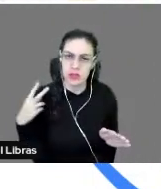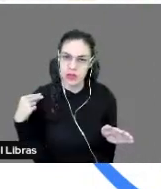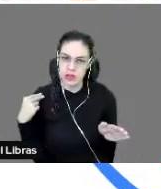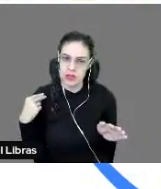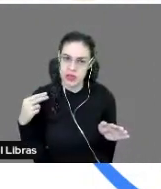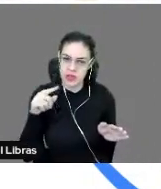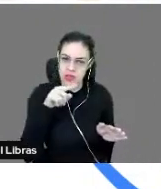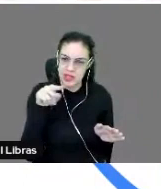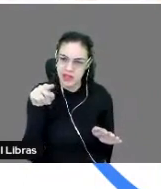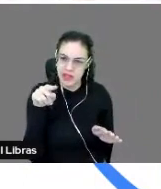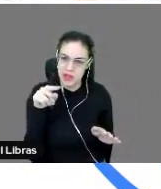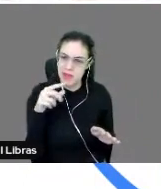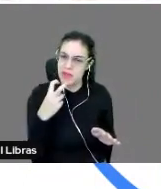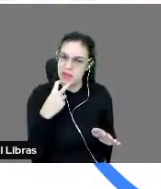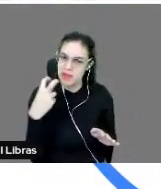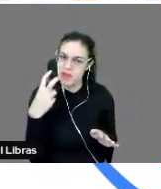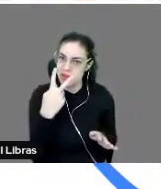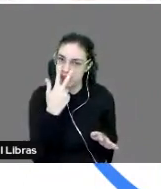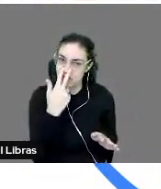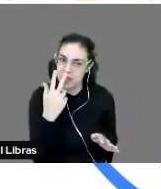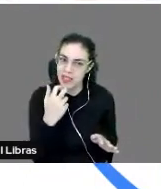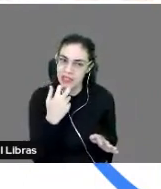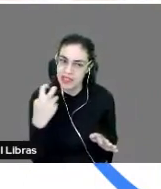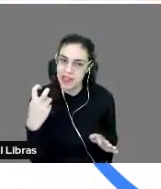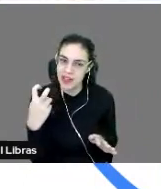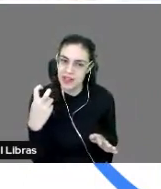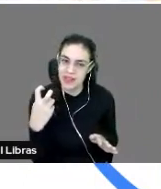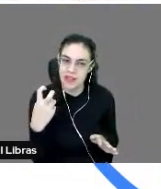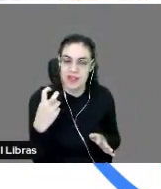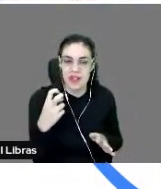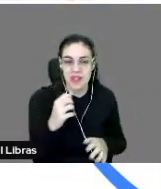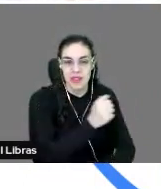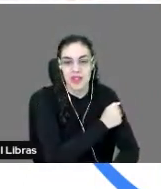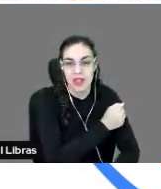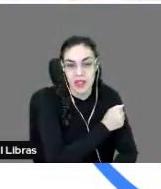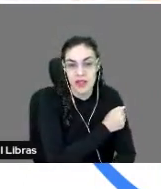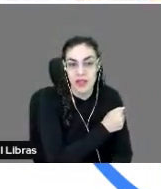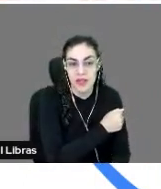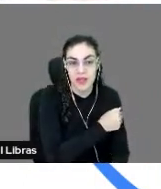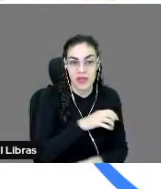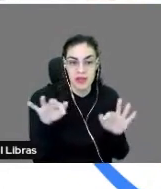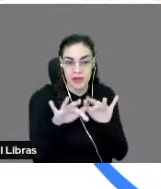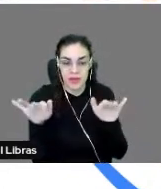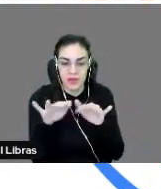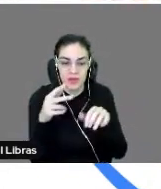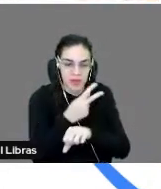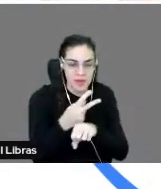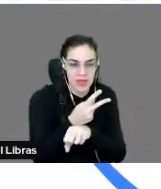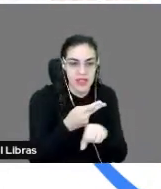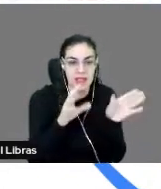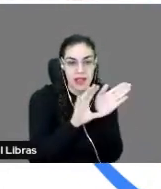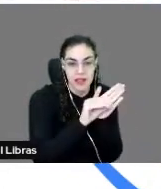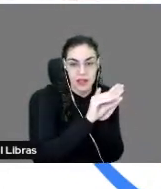a voz do aluno, né? Então, eu não tinha nenhuma ferramenta externa, ia lá, pesquisava aquele trecho no Google e, né, trazia essa informação.